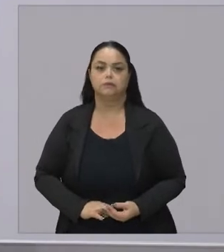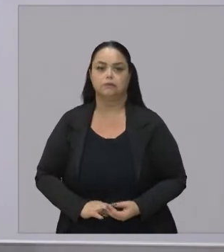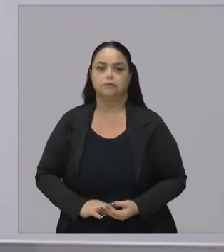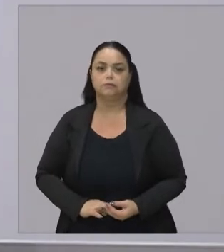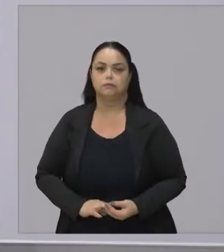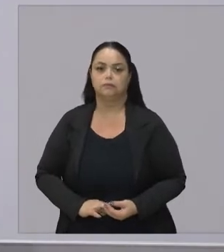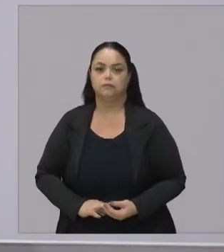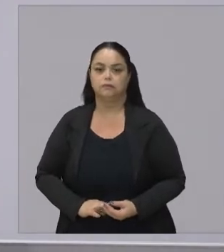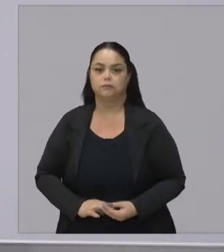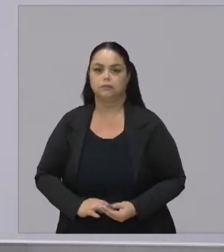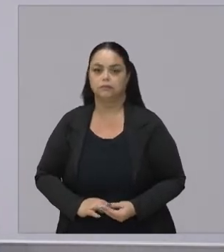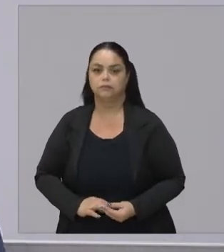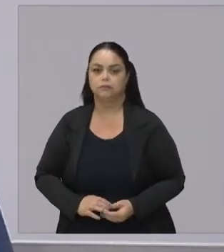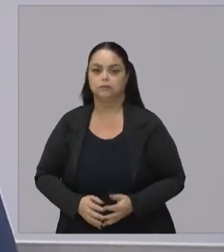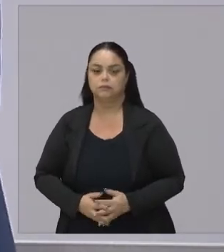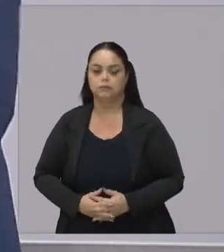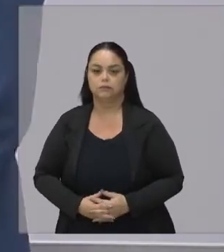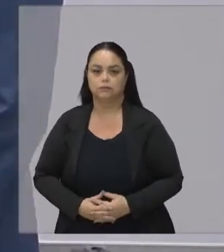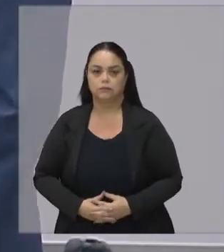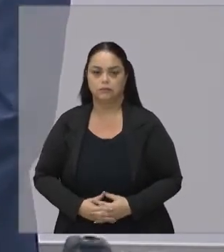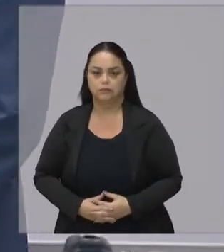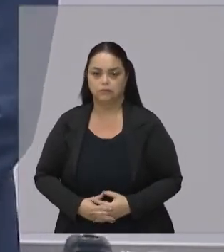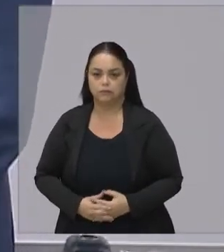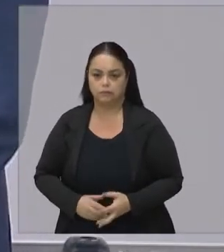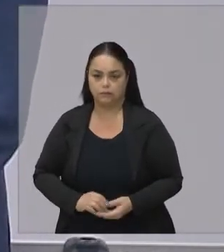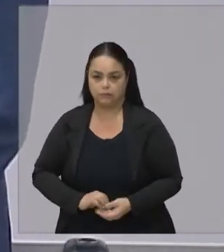voar